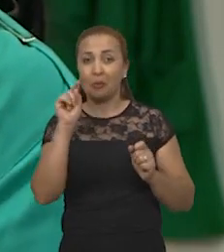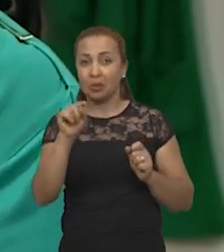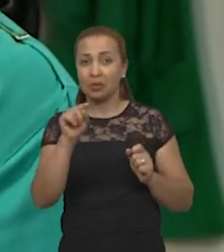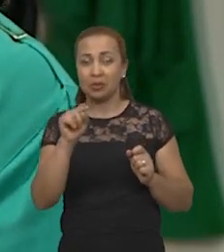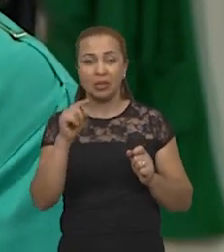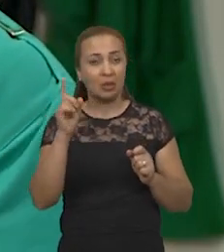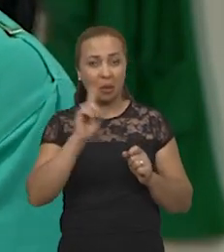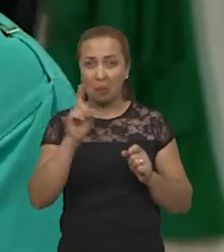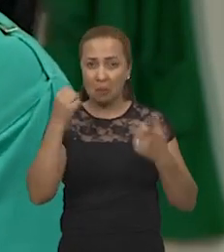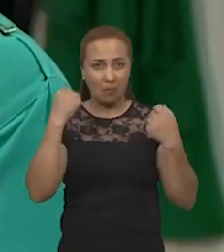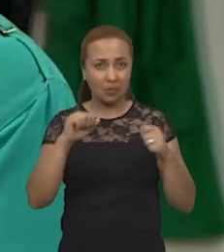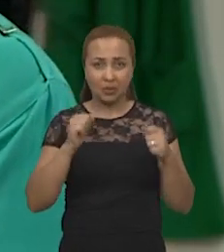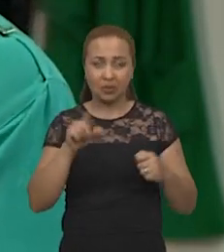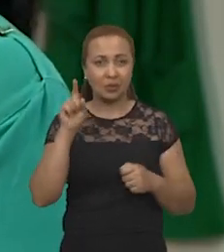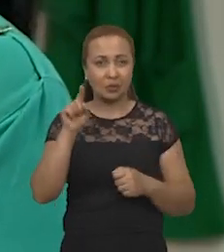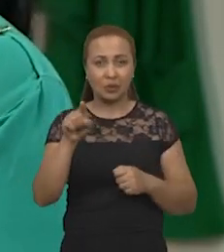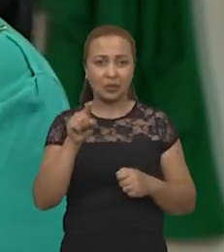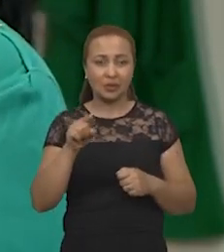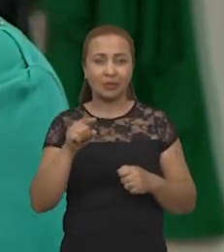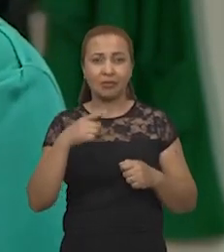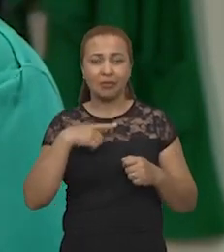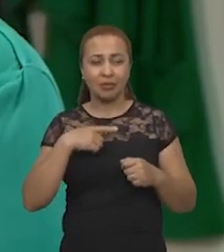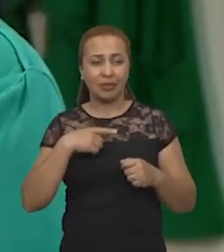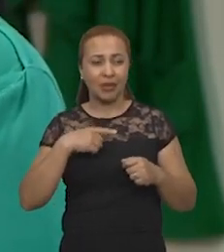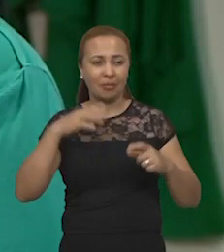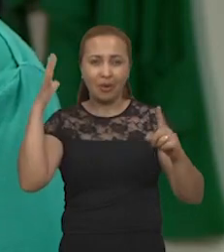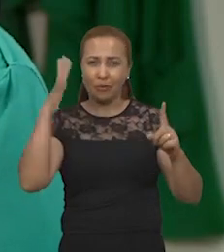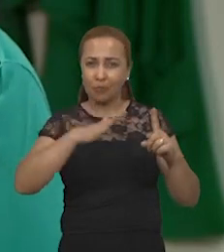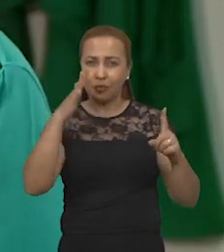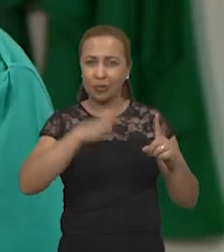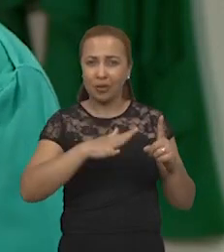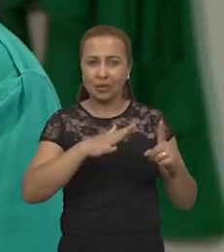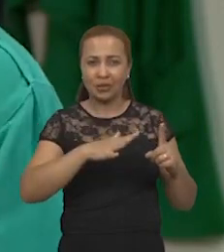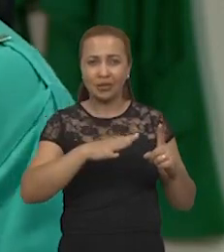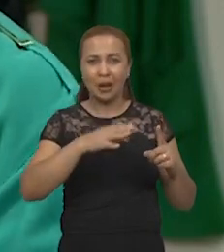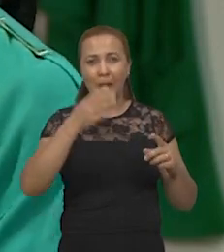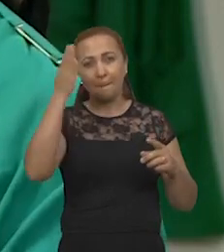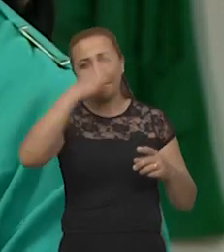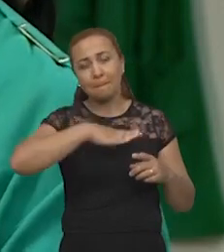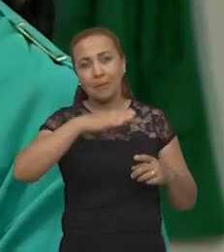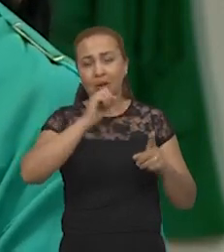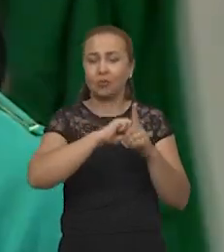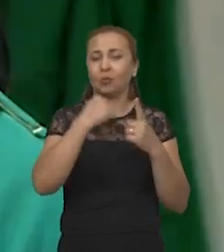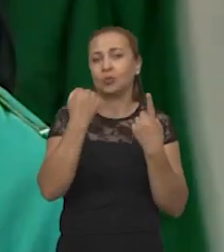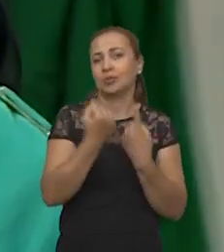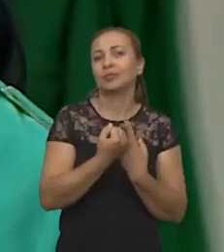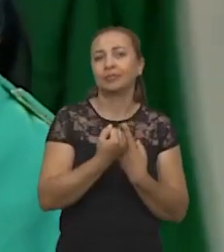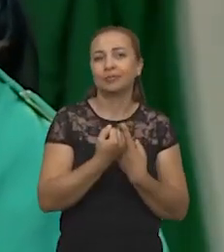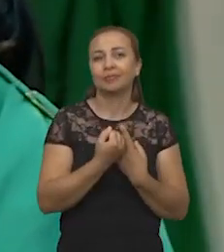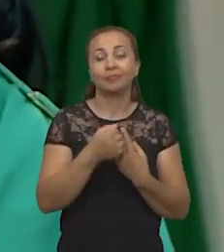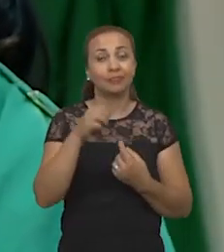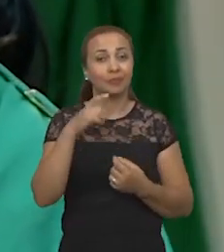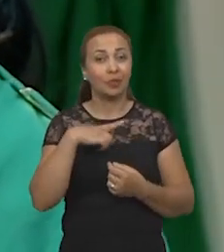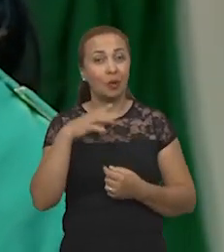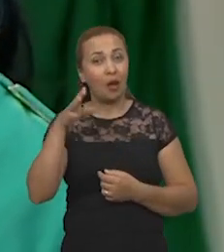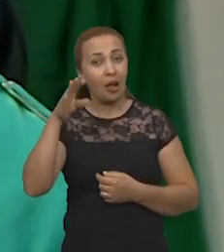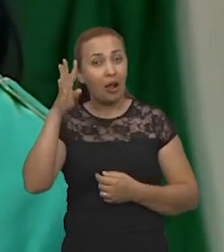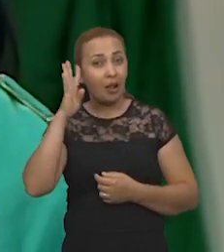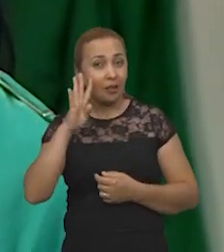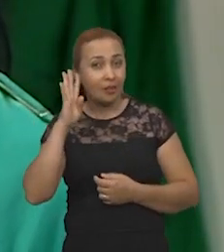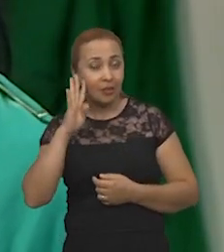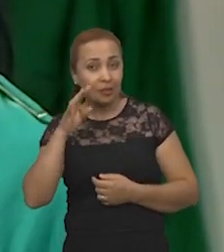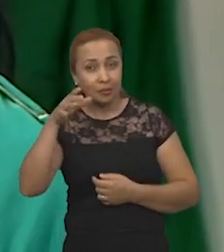poder causar malefícios à sociedade. O que eu acho mais interessante